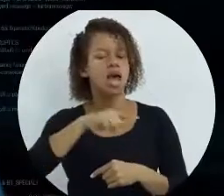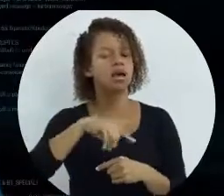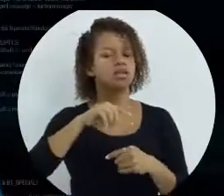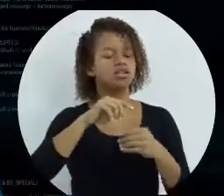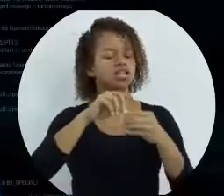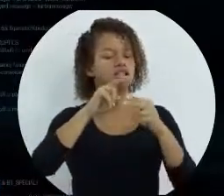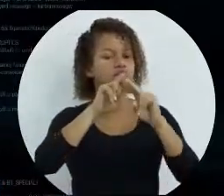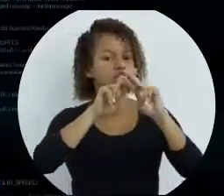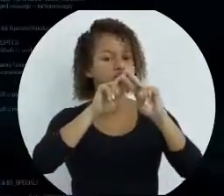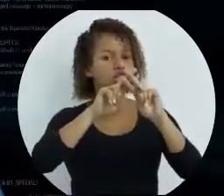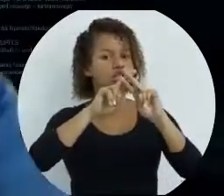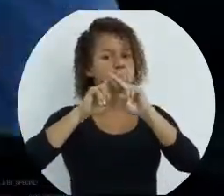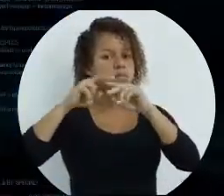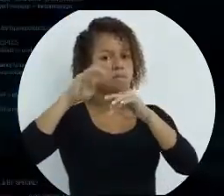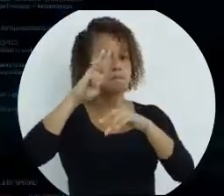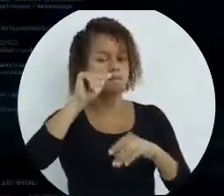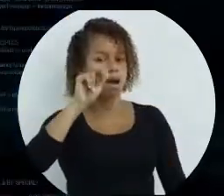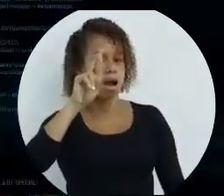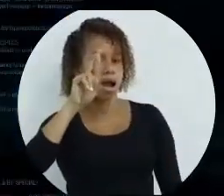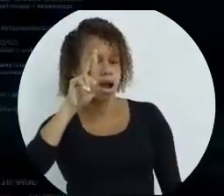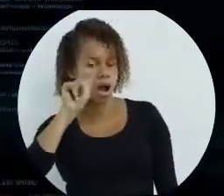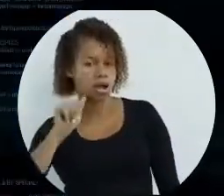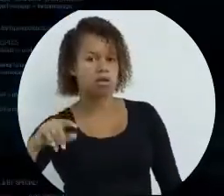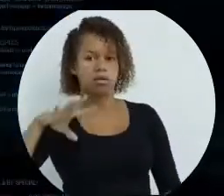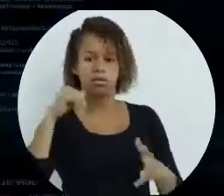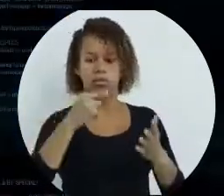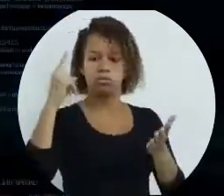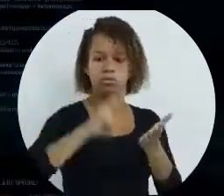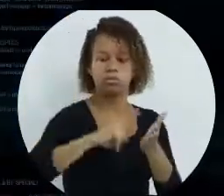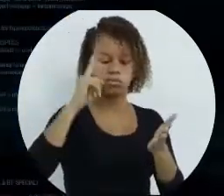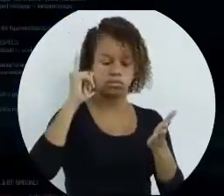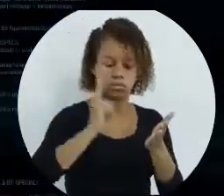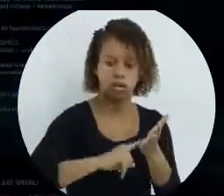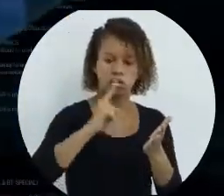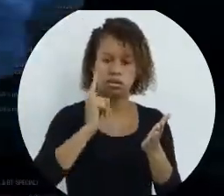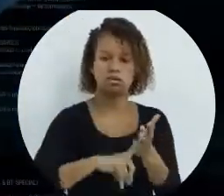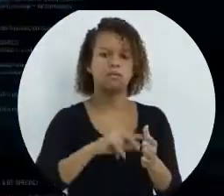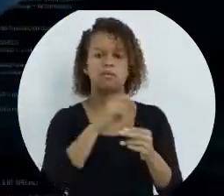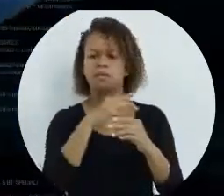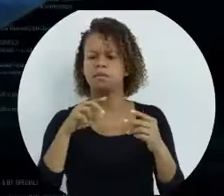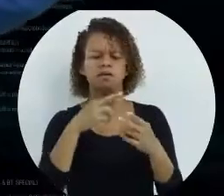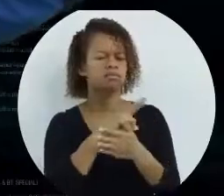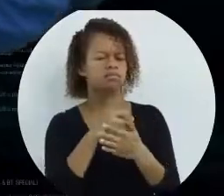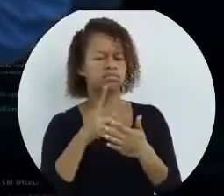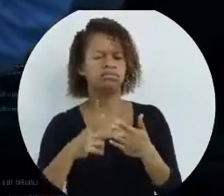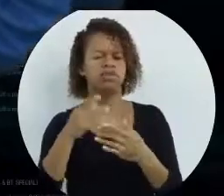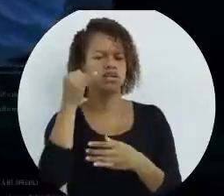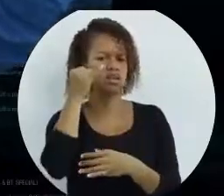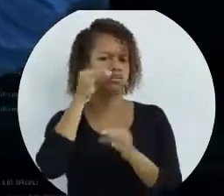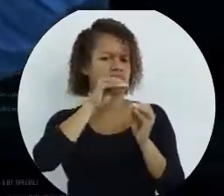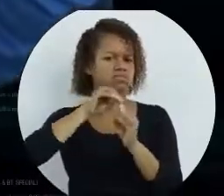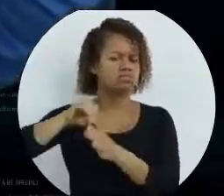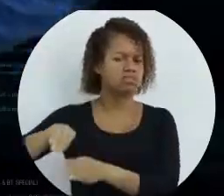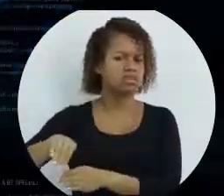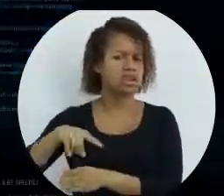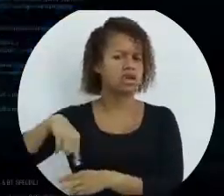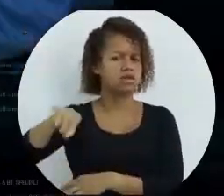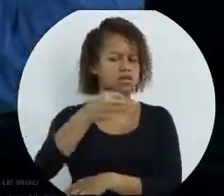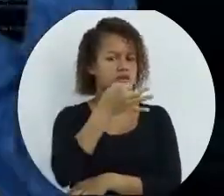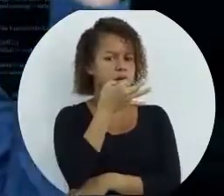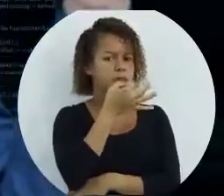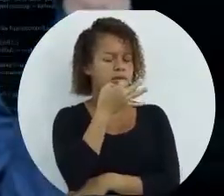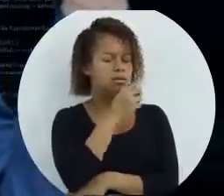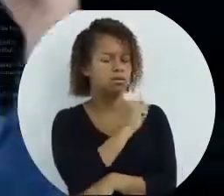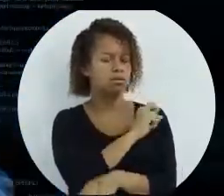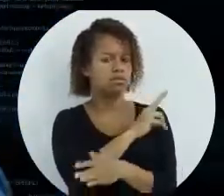asterisco, barra, no final, tudo o que tiver entre barra, asterisco e asterisco, barra vai ser ignorado. Então, esse é um comentário de